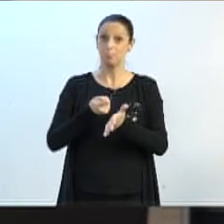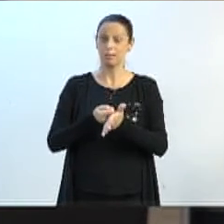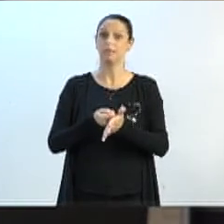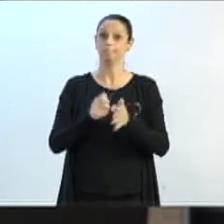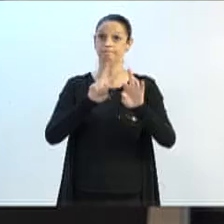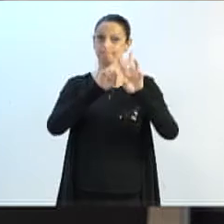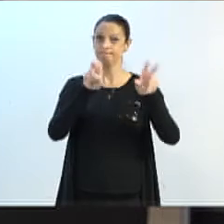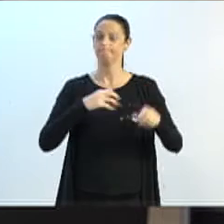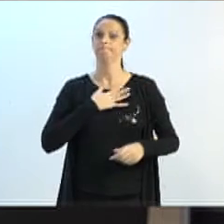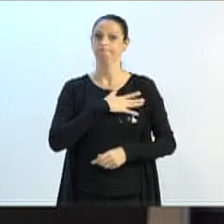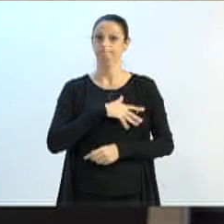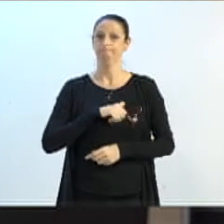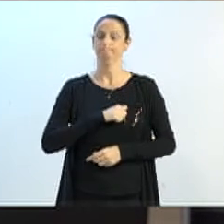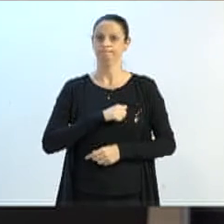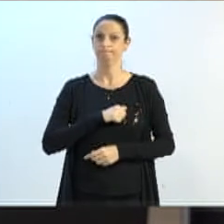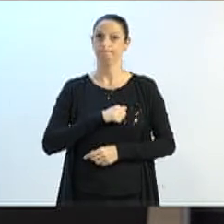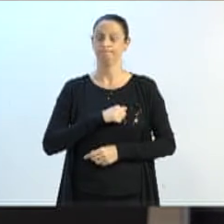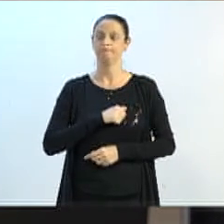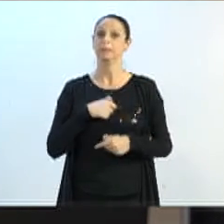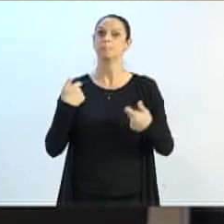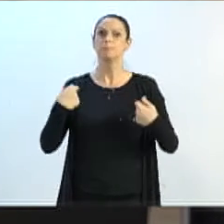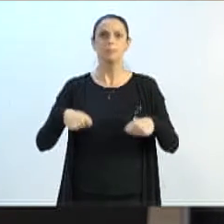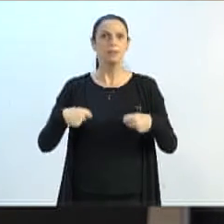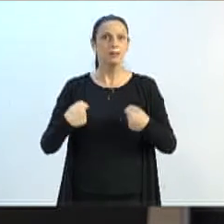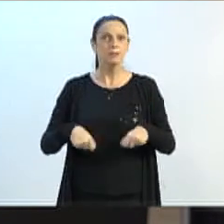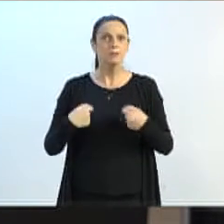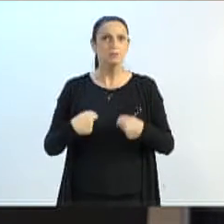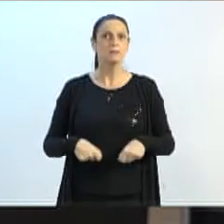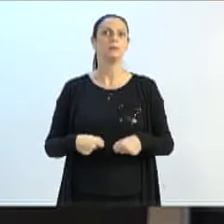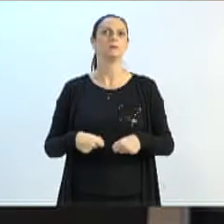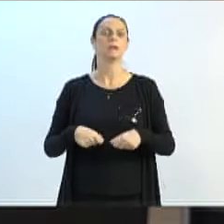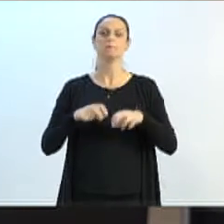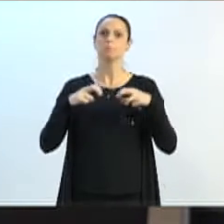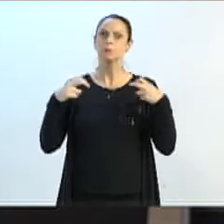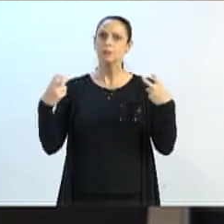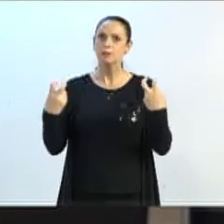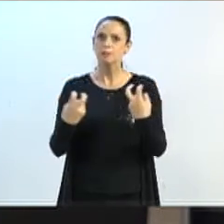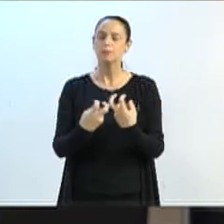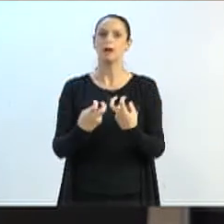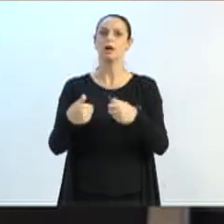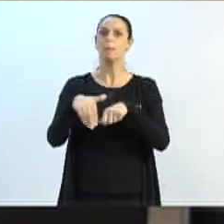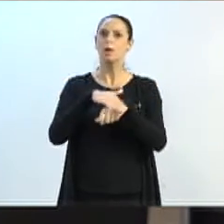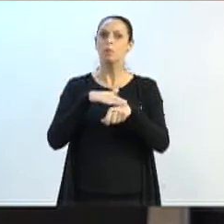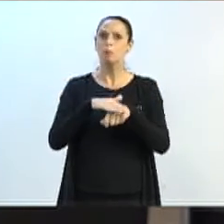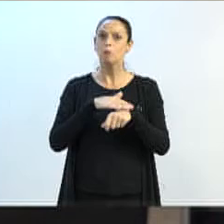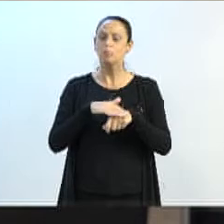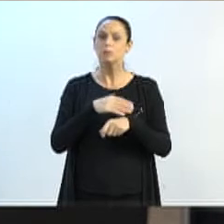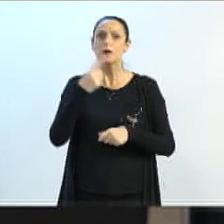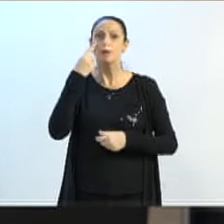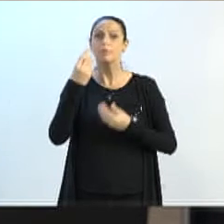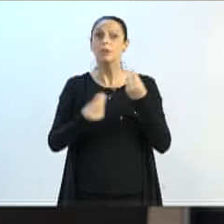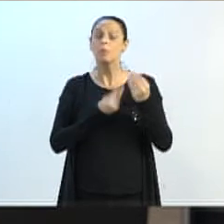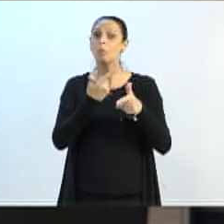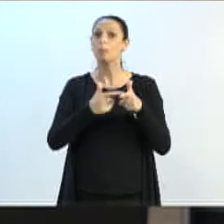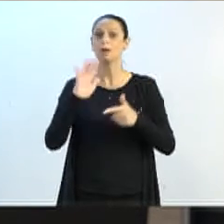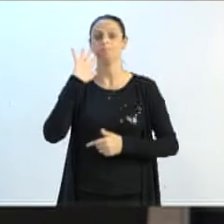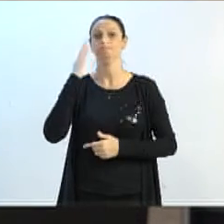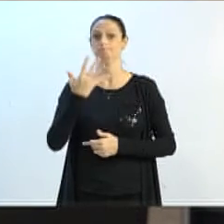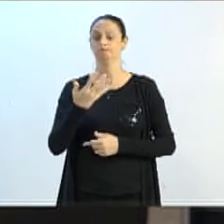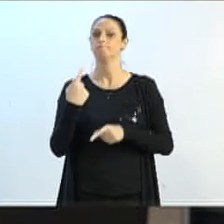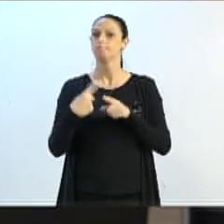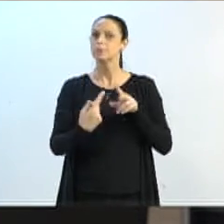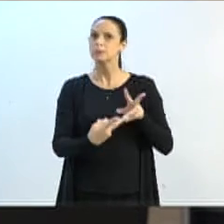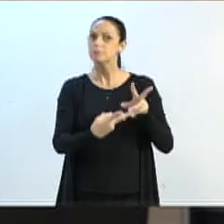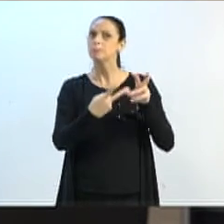SAMU. É uma realidade, a gente precisa sentar para ver uma logística para facilitar a situação. A gente tem percebido